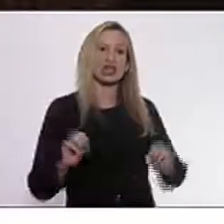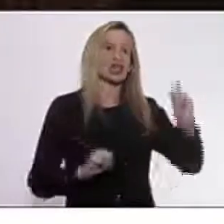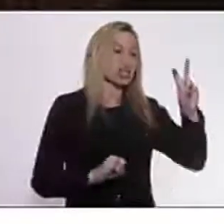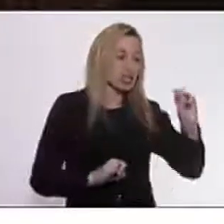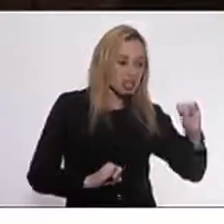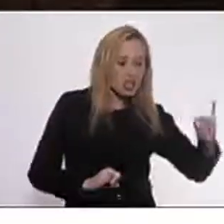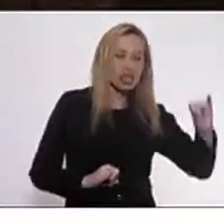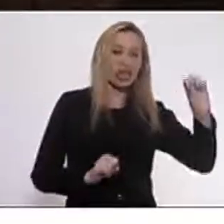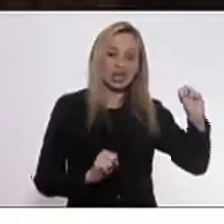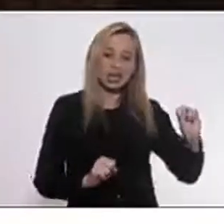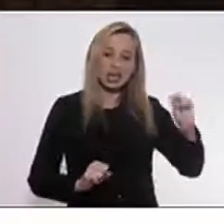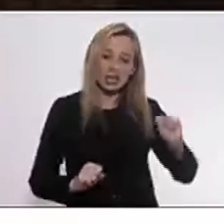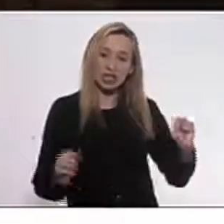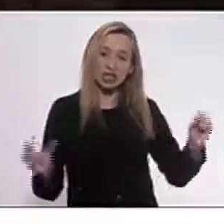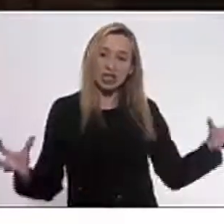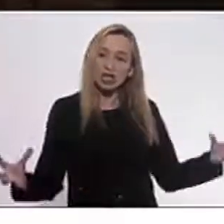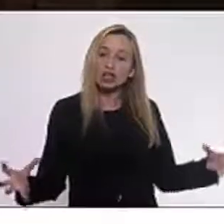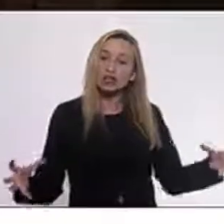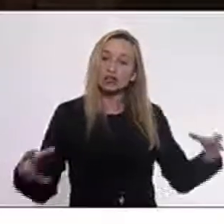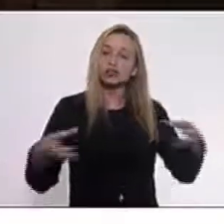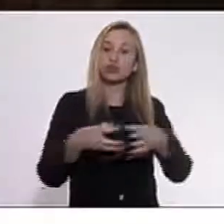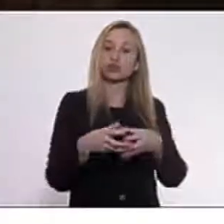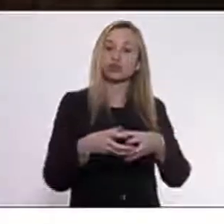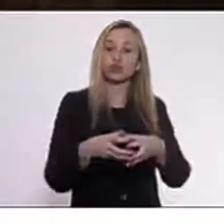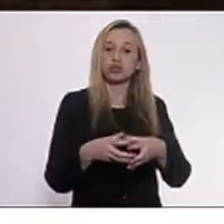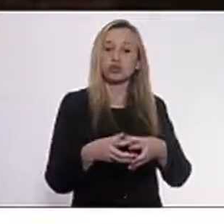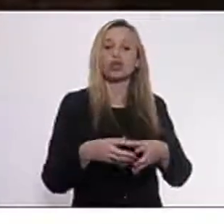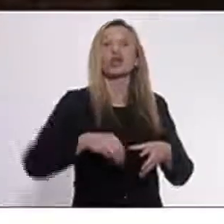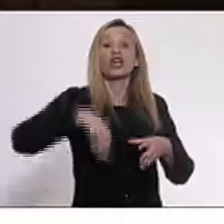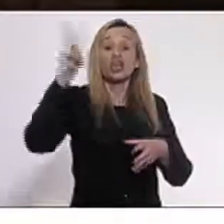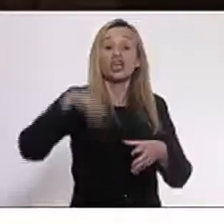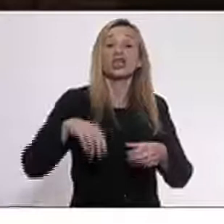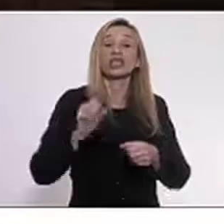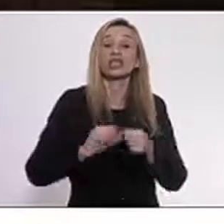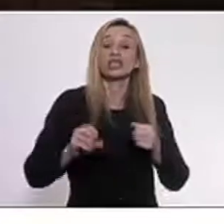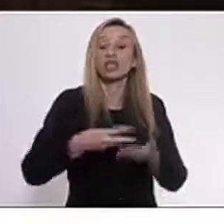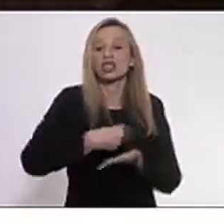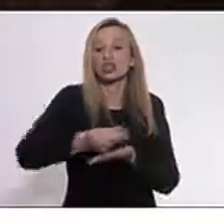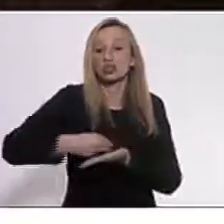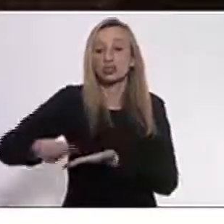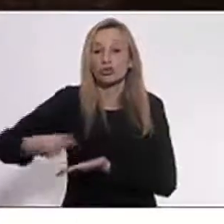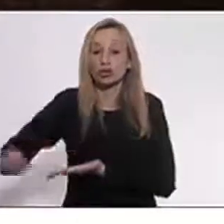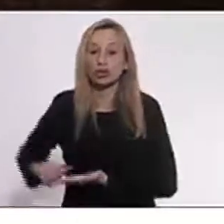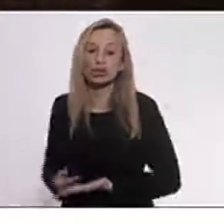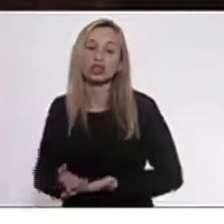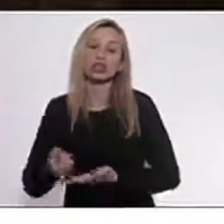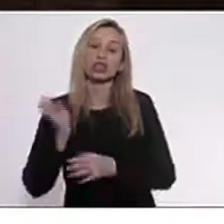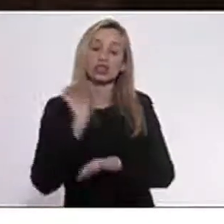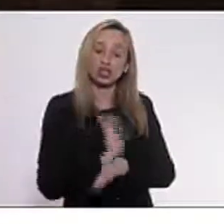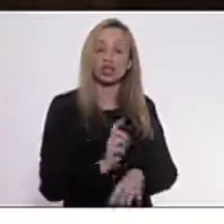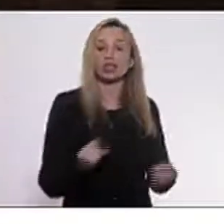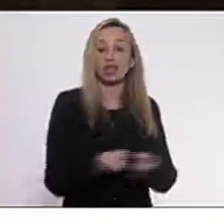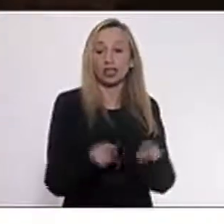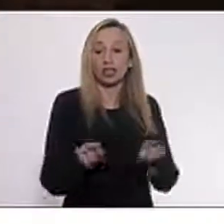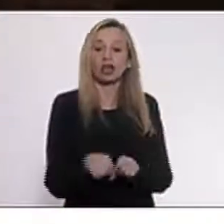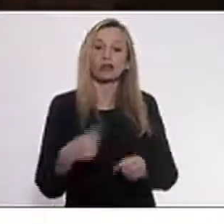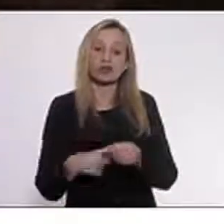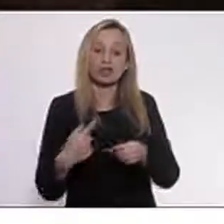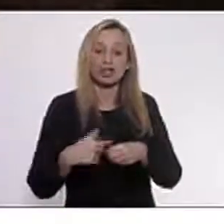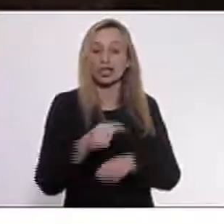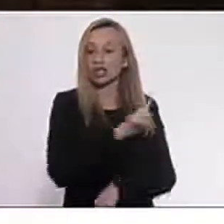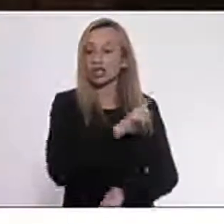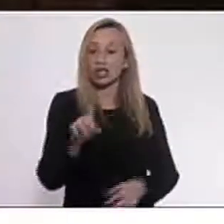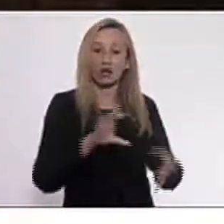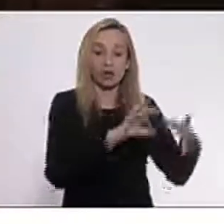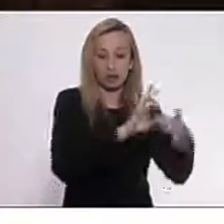se juntar tudo, quem tem que fazer essa distribuição são estados e municípios e não a